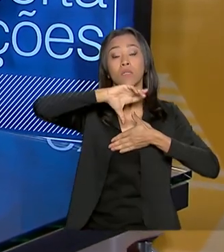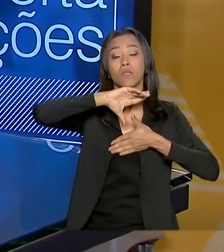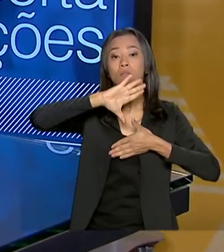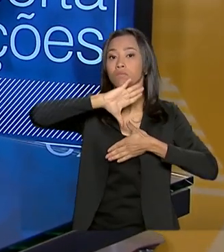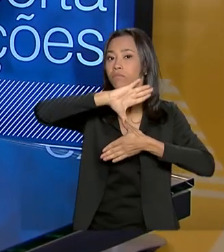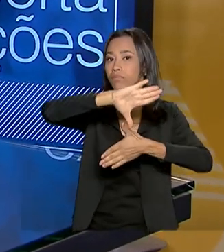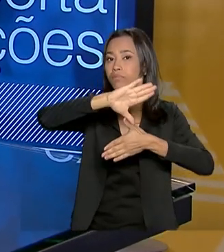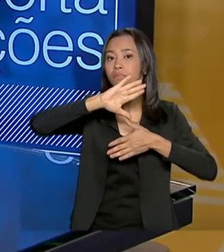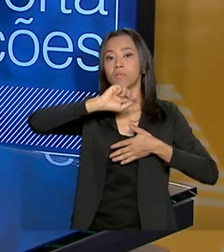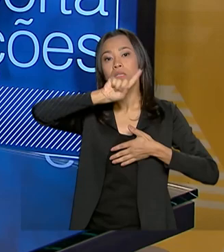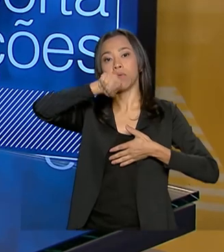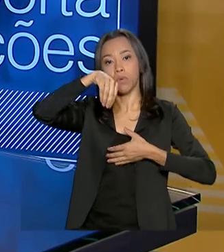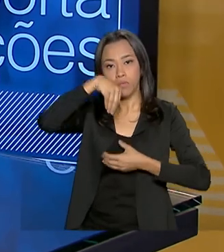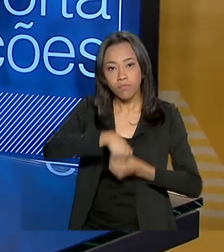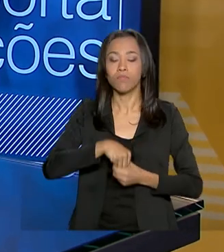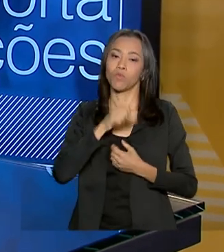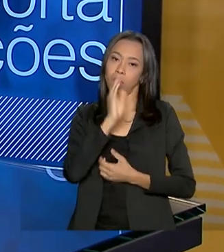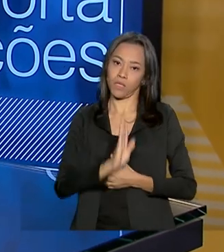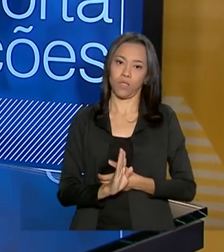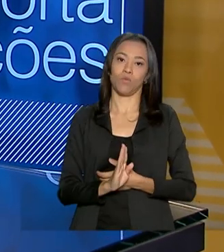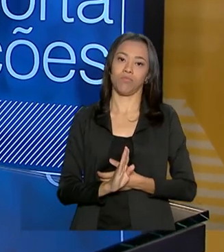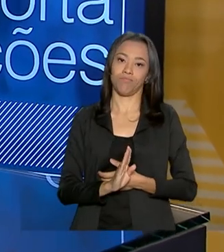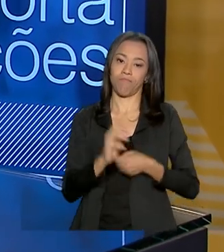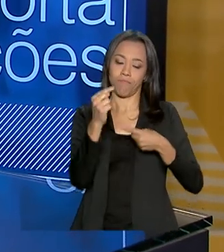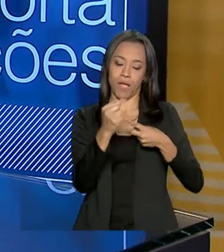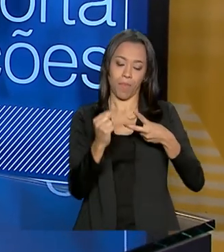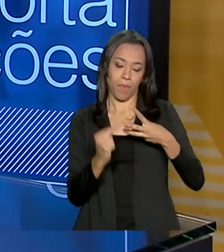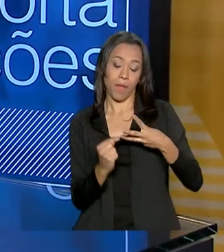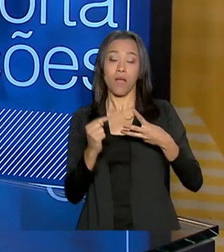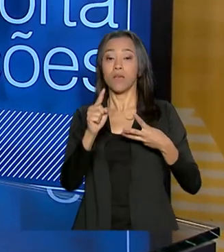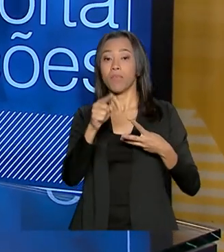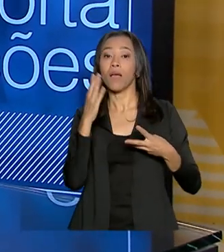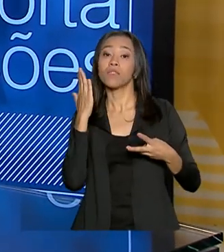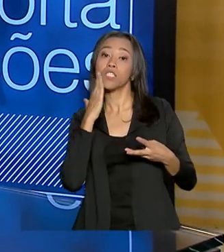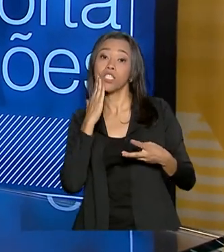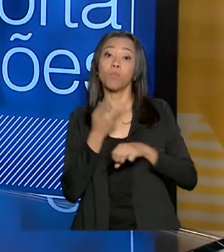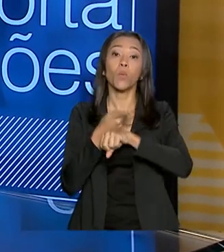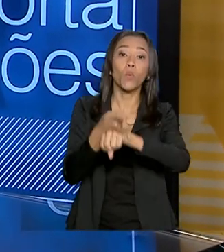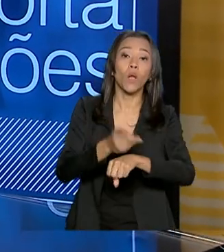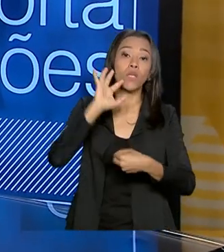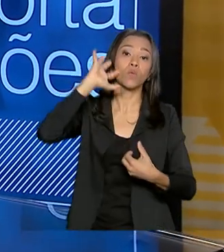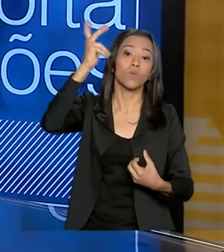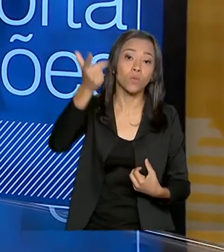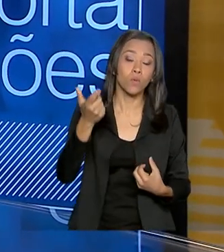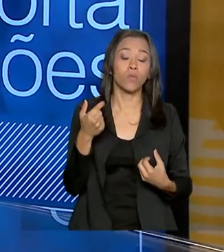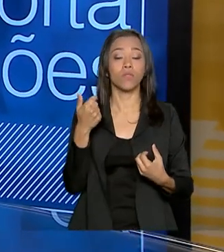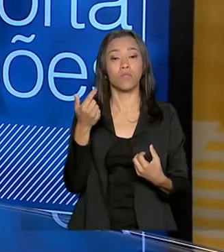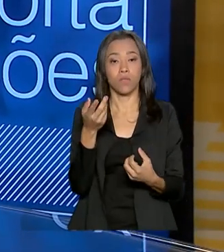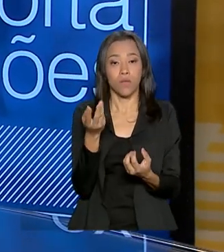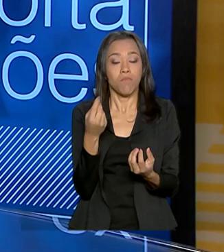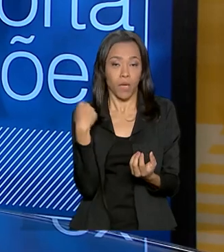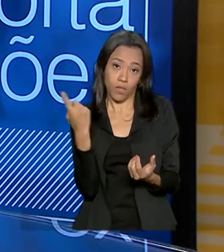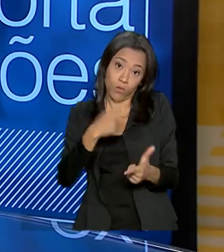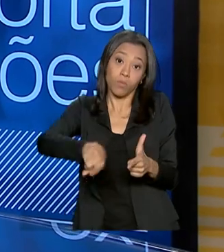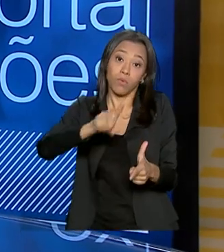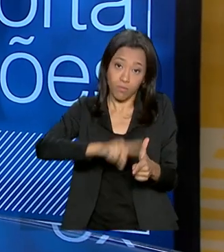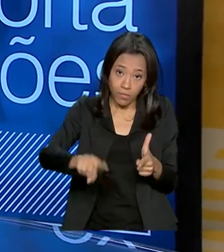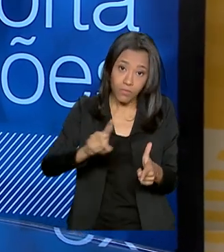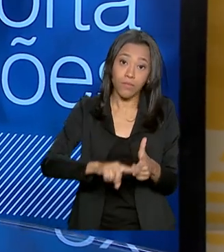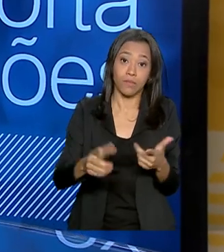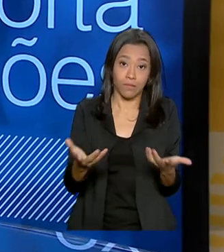nas soluções que nós estamos visualizando e buscando implementar para que esses problemas